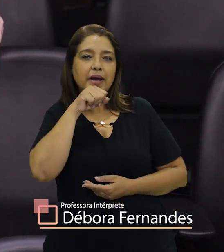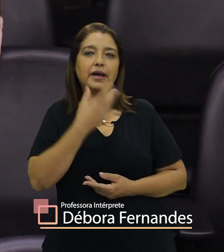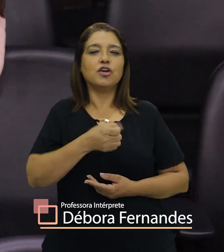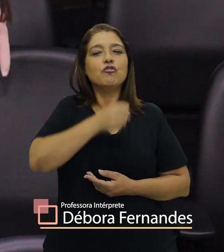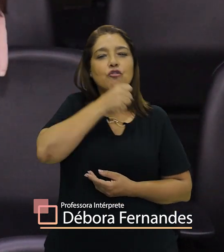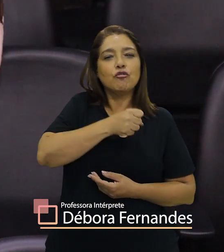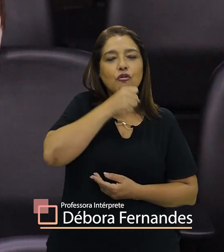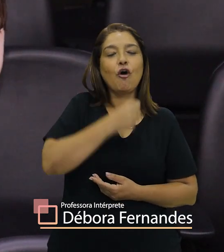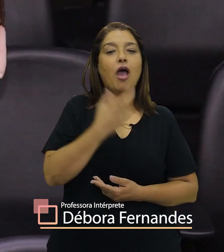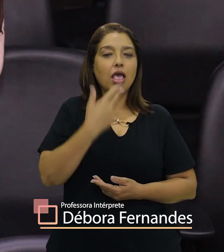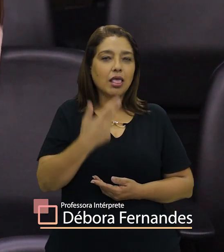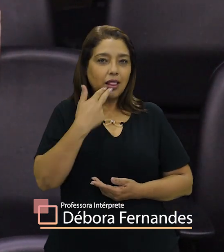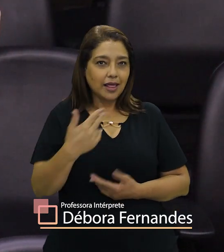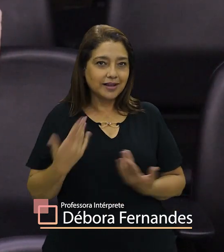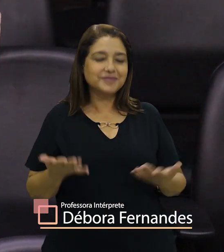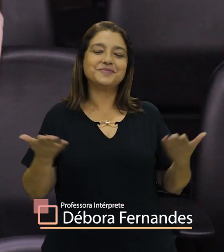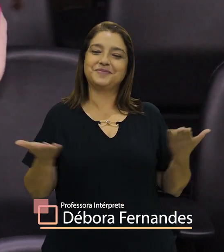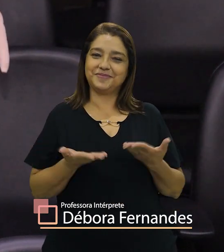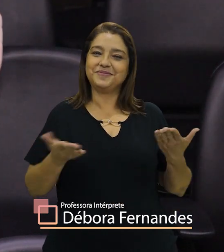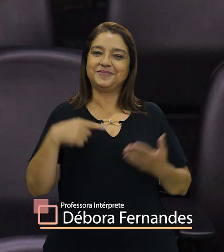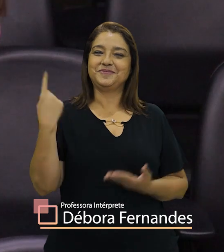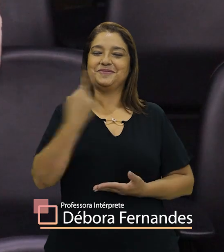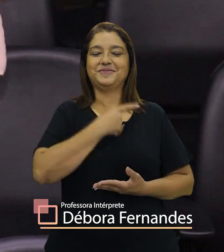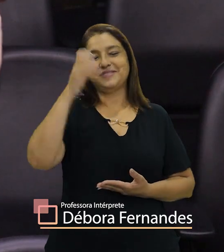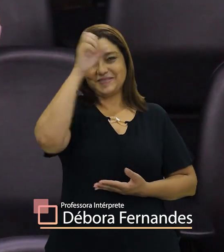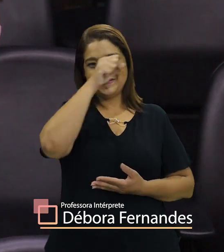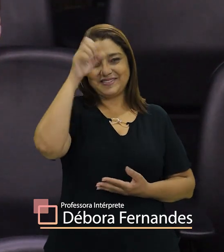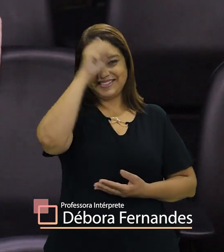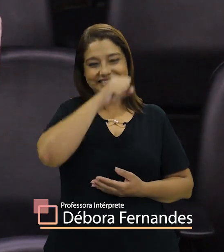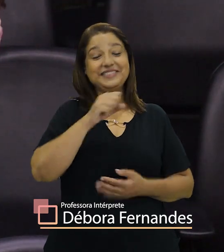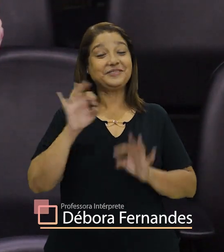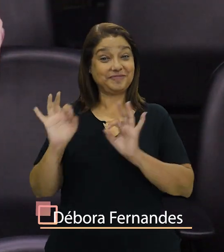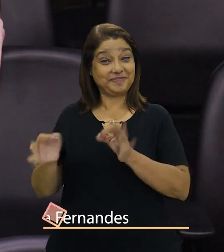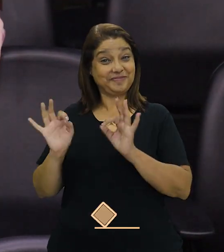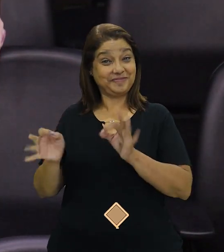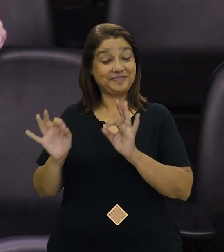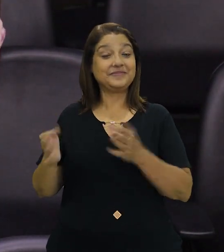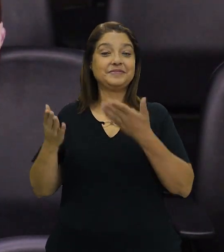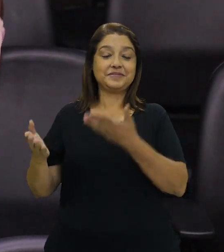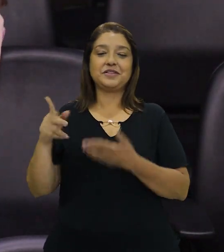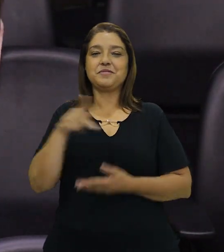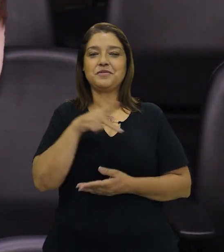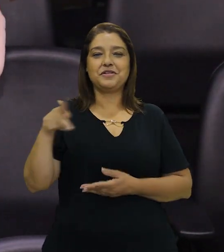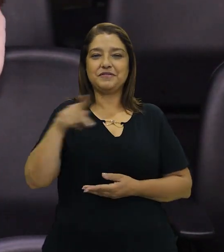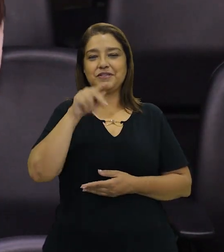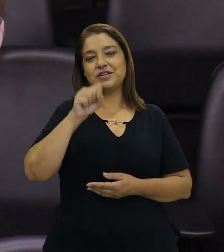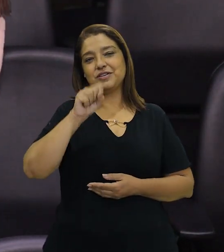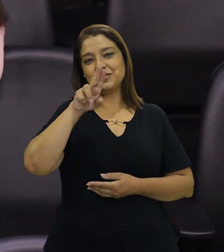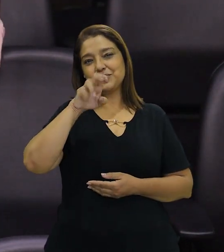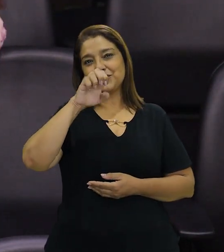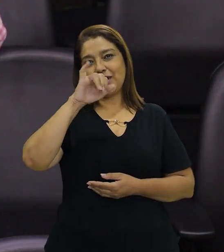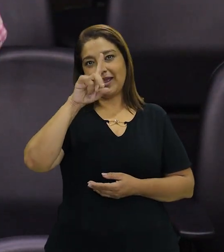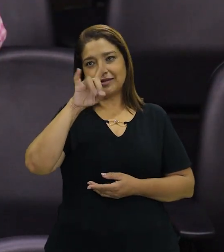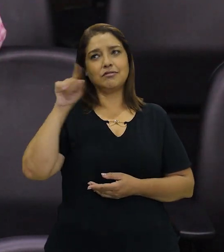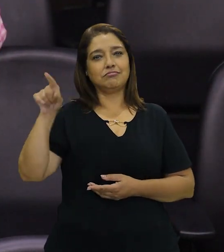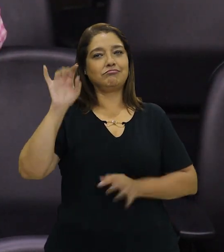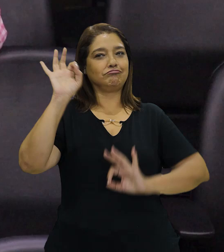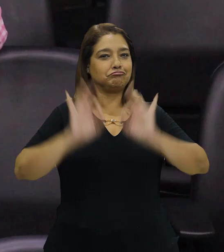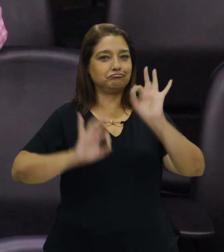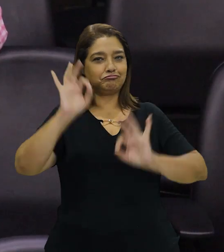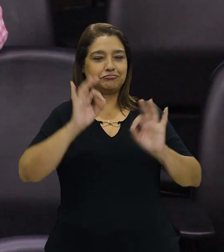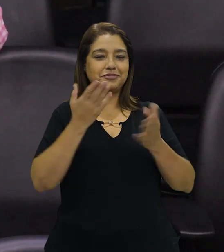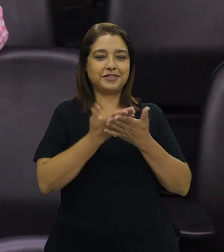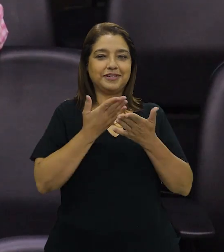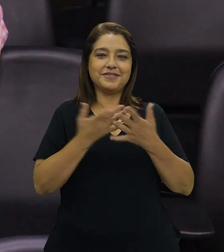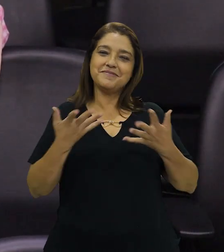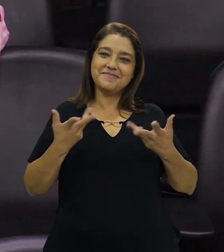ou avó em inglês? Hoje vamos descobrir! Isso mesmo, Gigi! A professora Suede Lourencio preparou